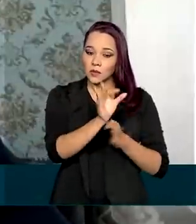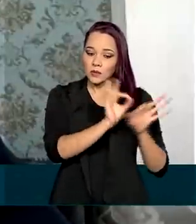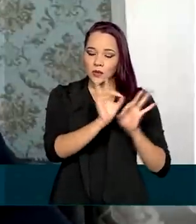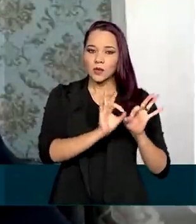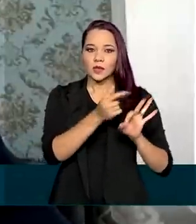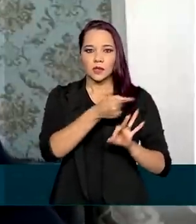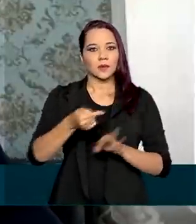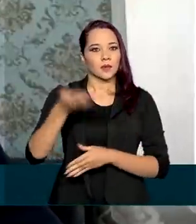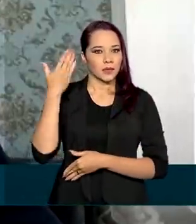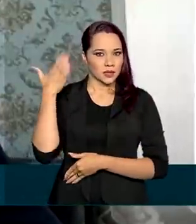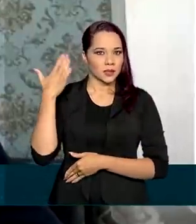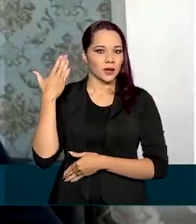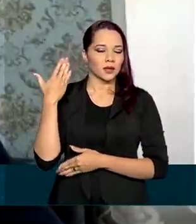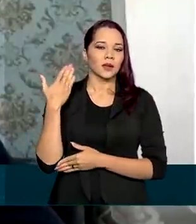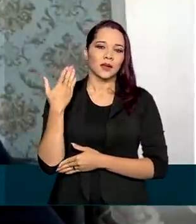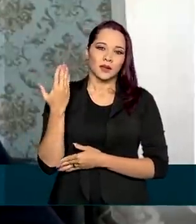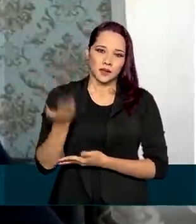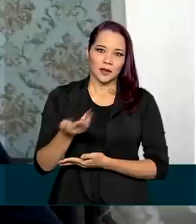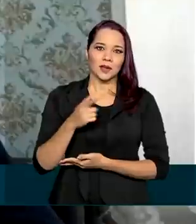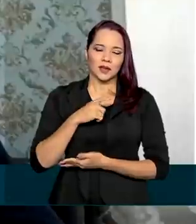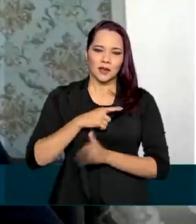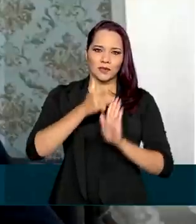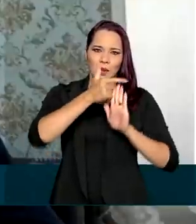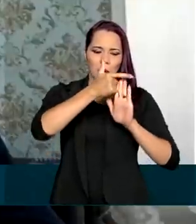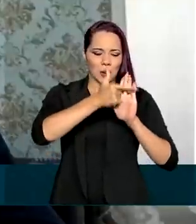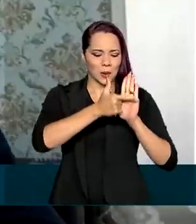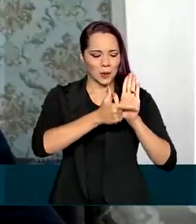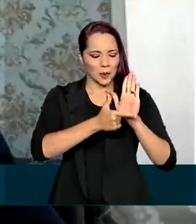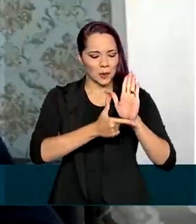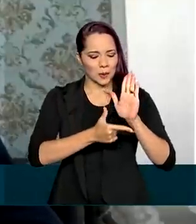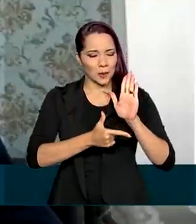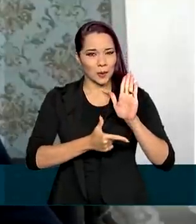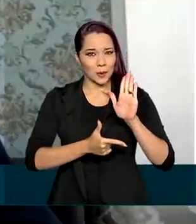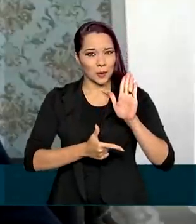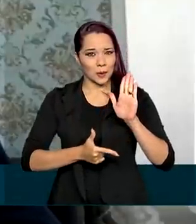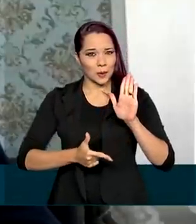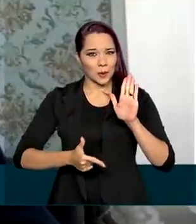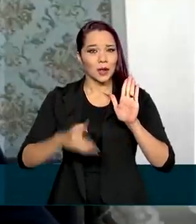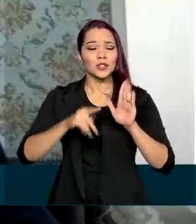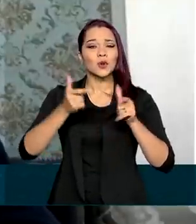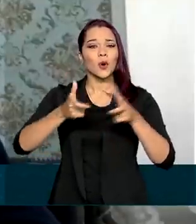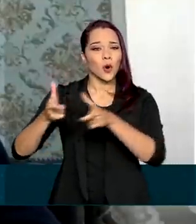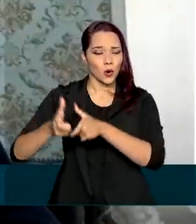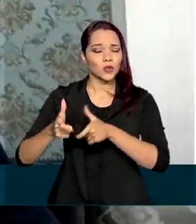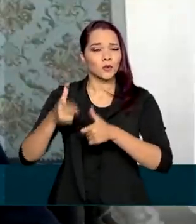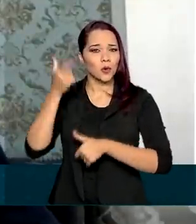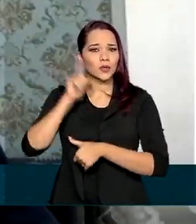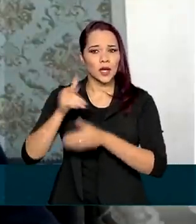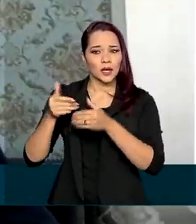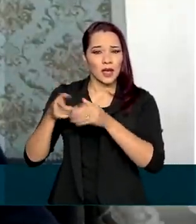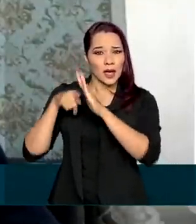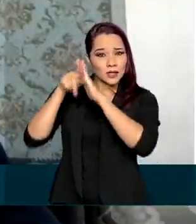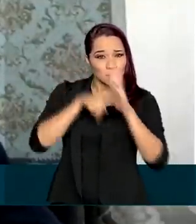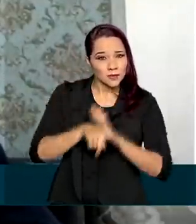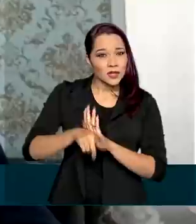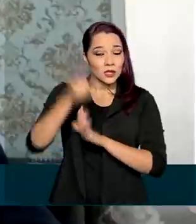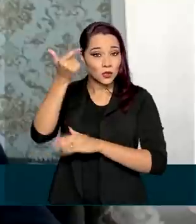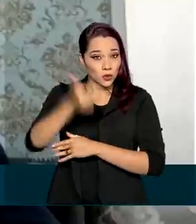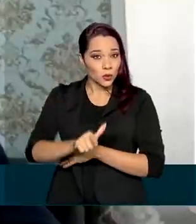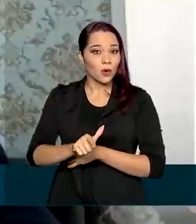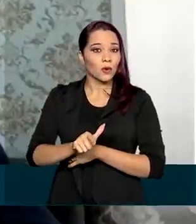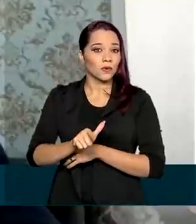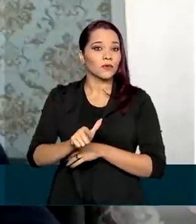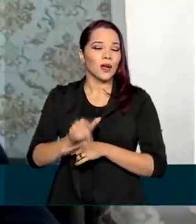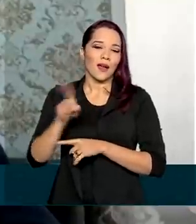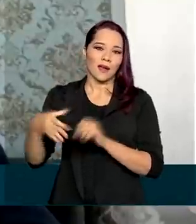semana passada, de forma que se gerou listas de disponibilidade das nossas unidades para reinspeção conjunta, dessa